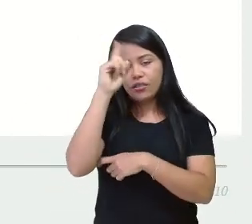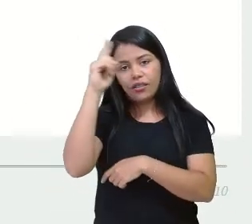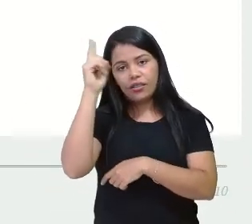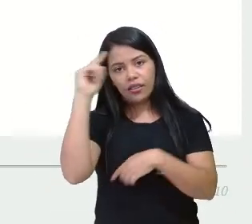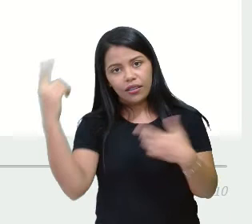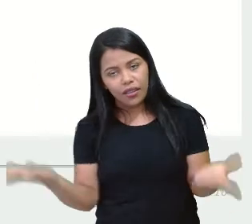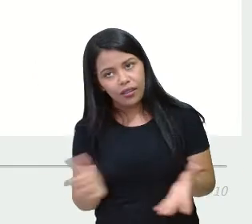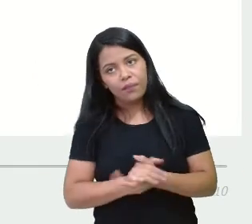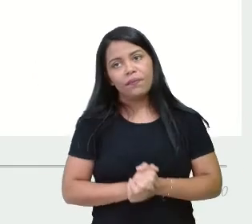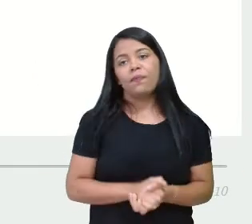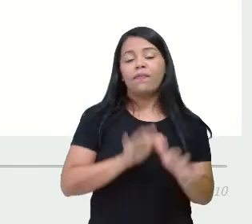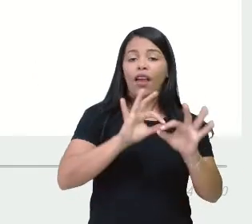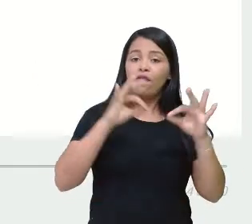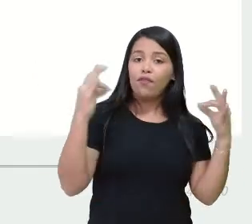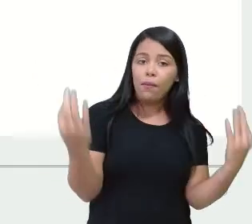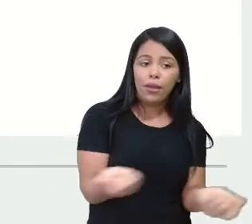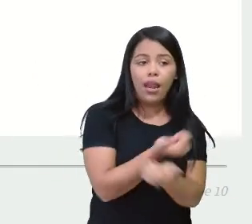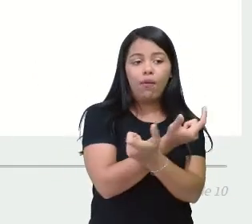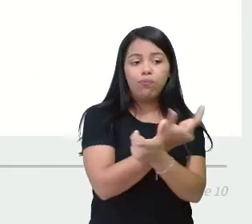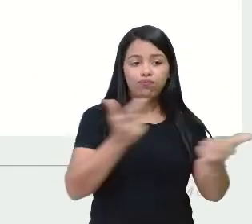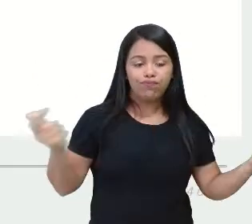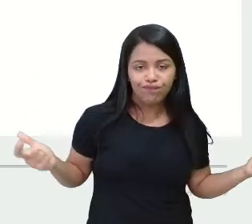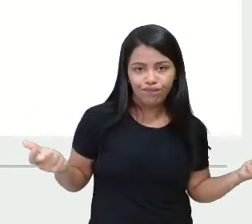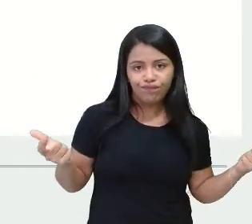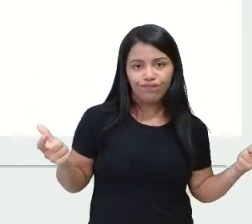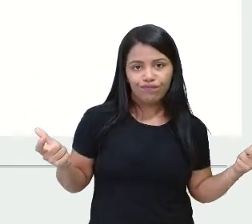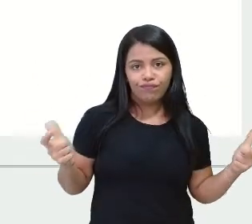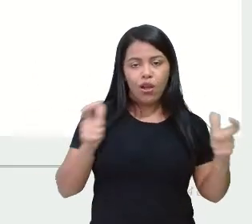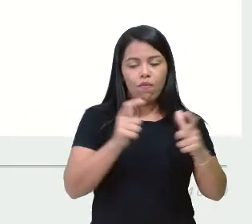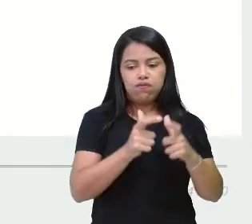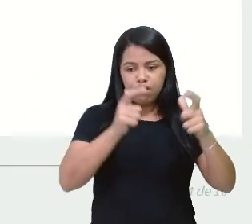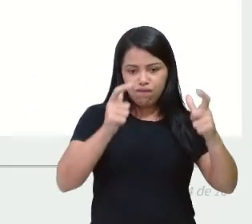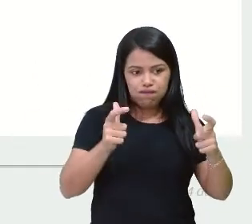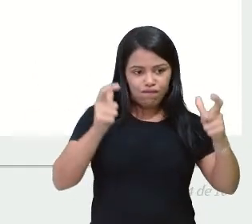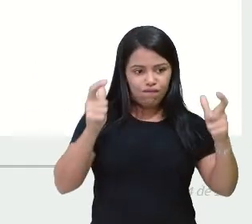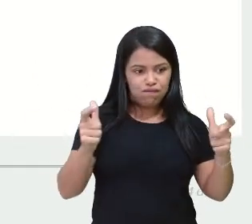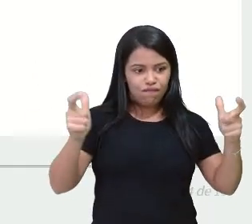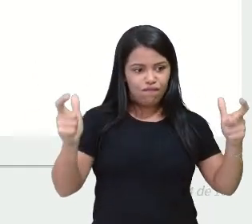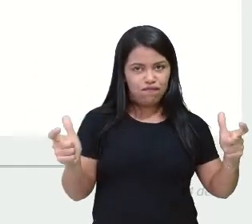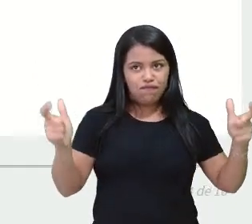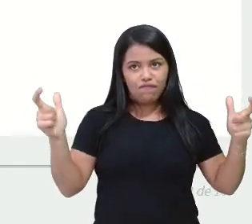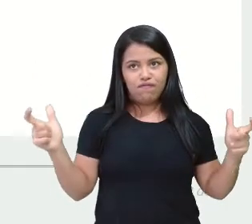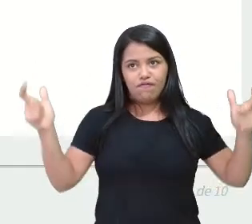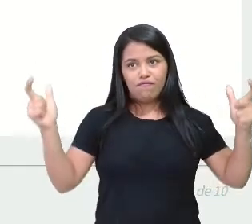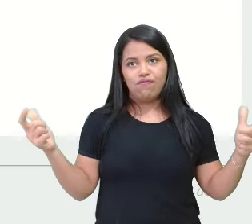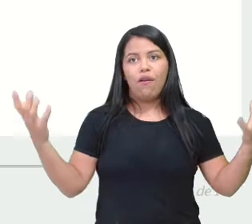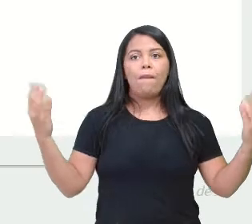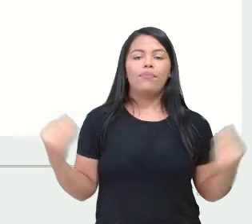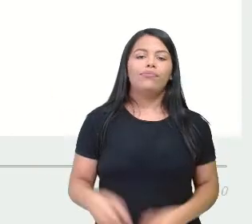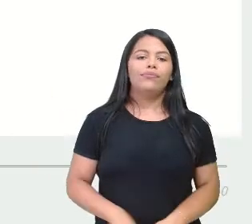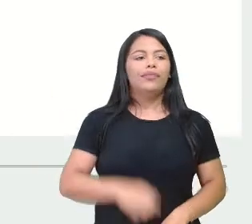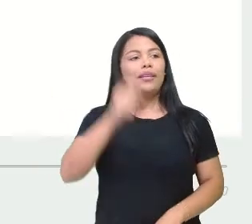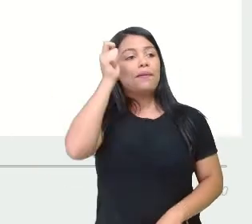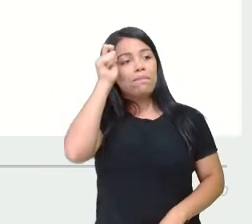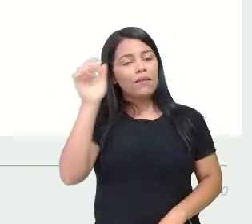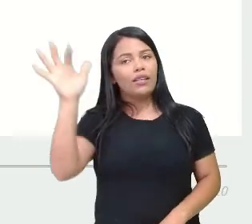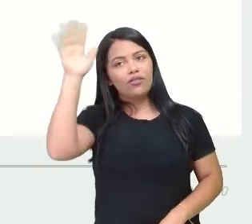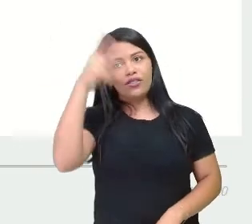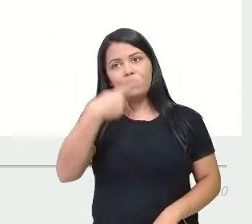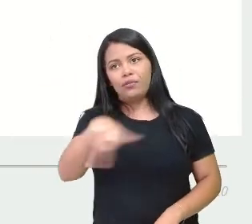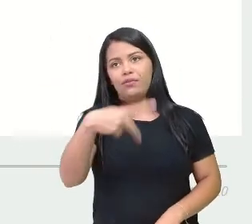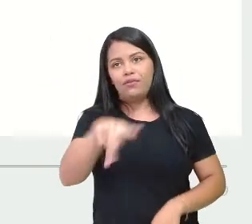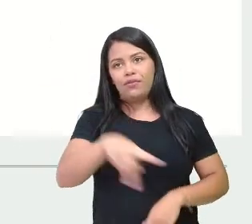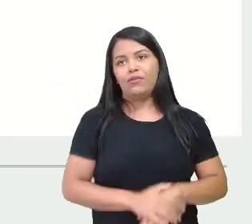a família foi crescendo e crescendo de montão. Pensa professora. O